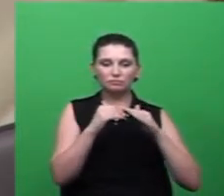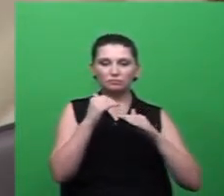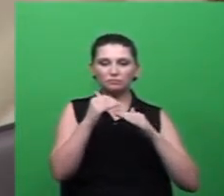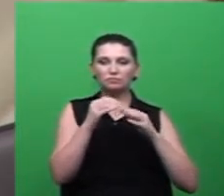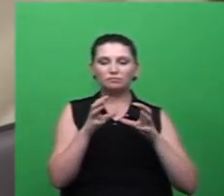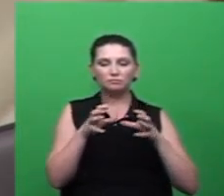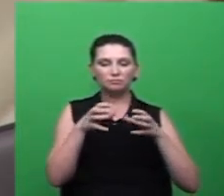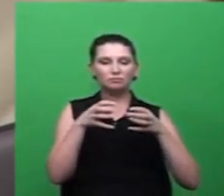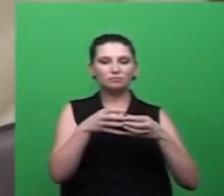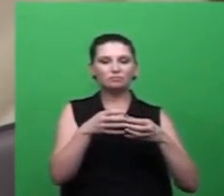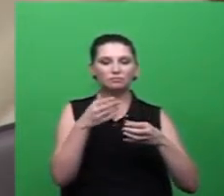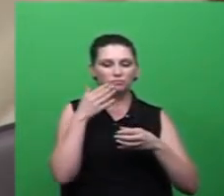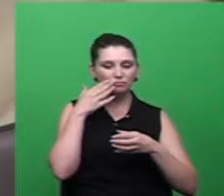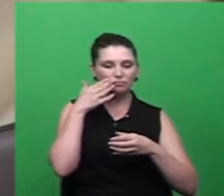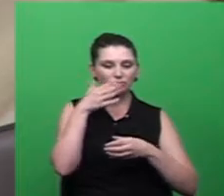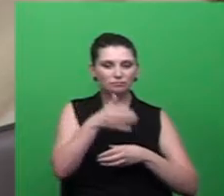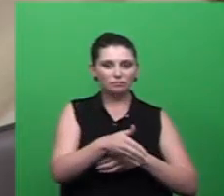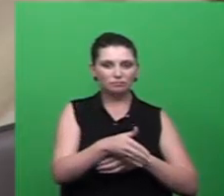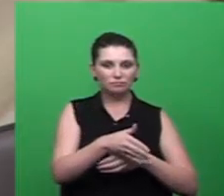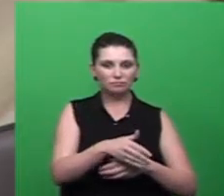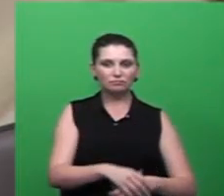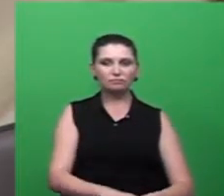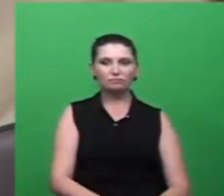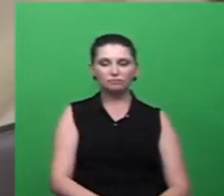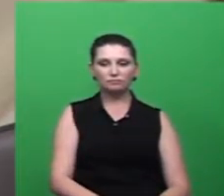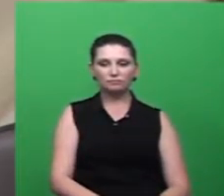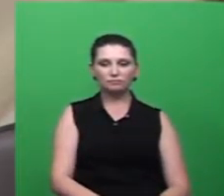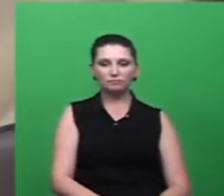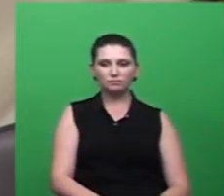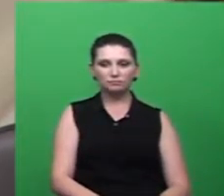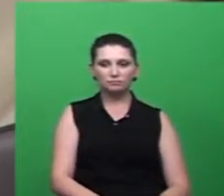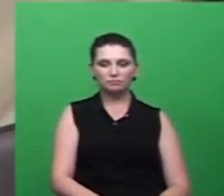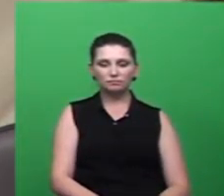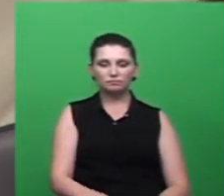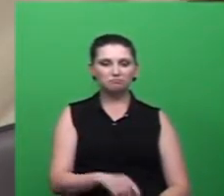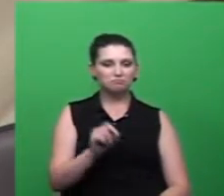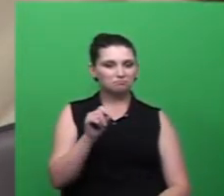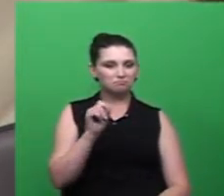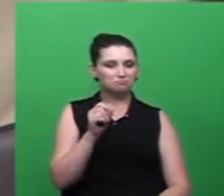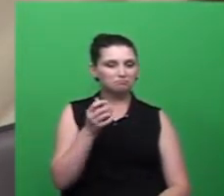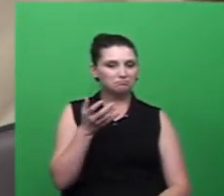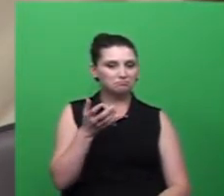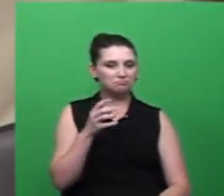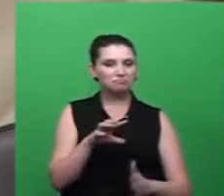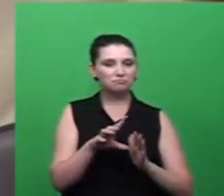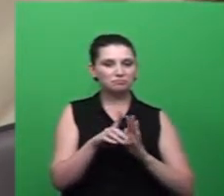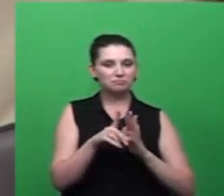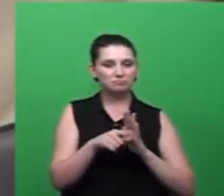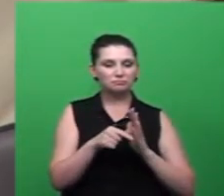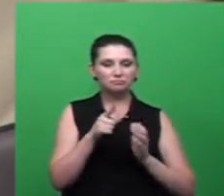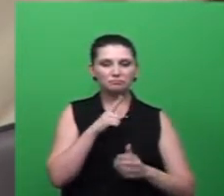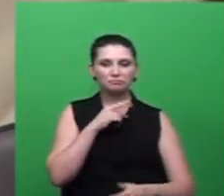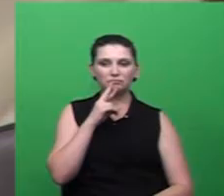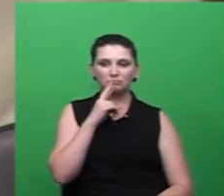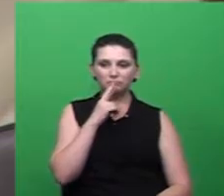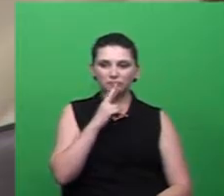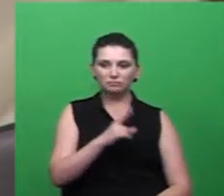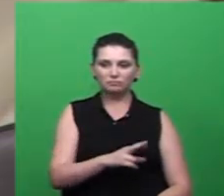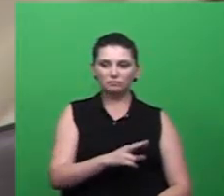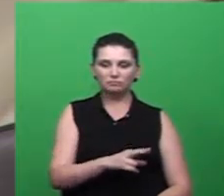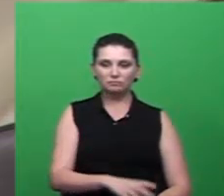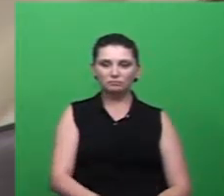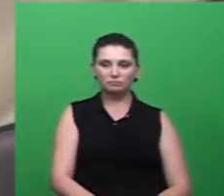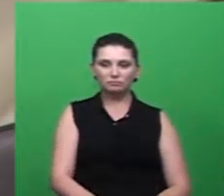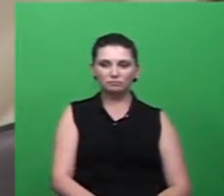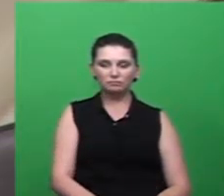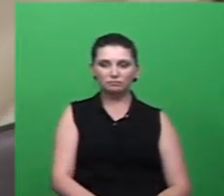averiguar com o próprio FUNSAB que tipo de drenagem é essa e sim trazer uma solução para a situação